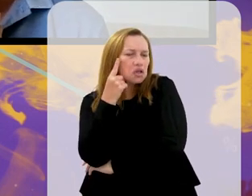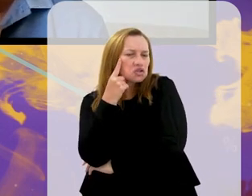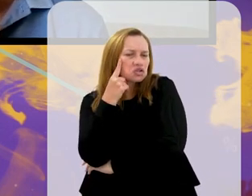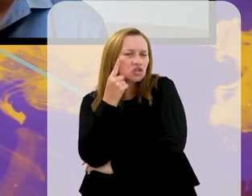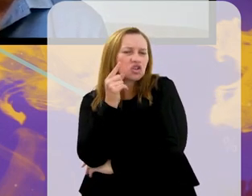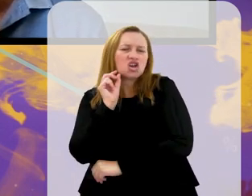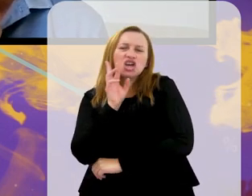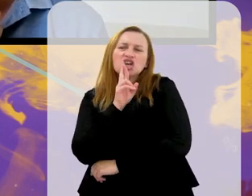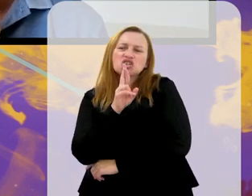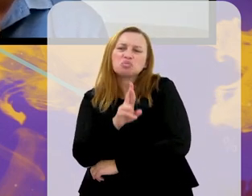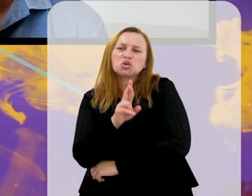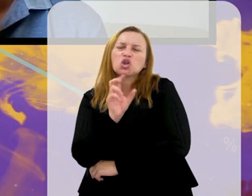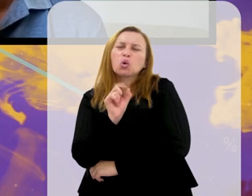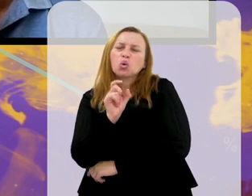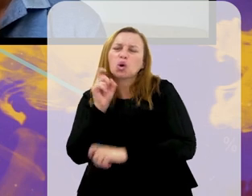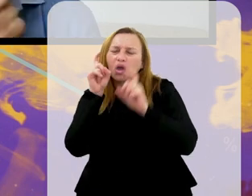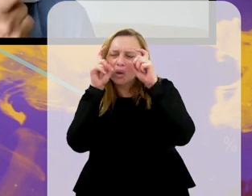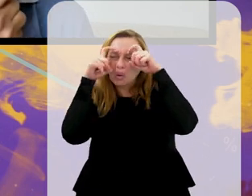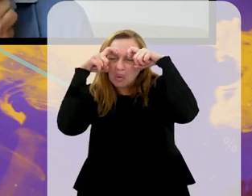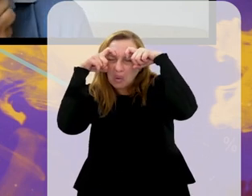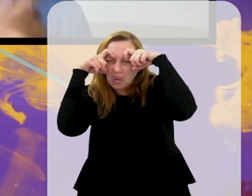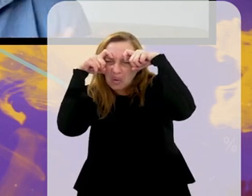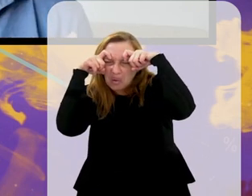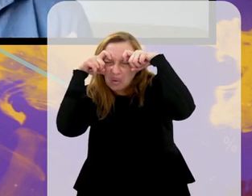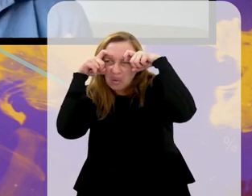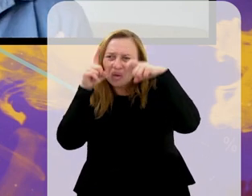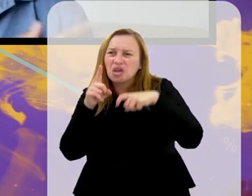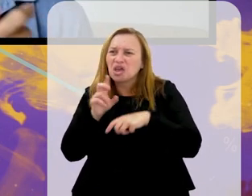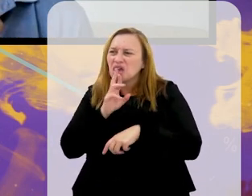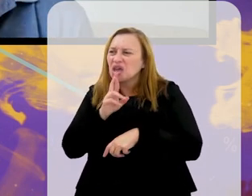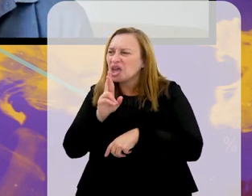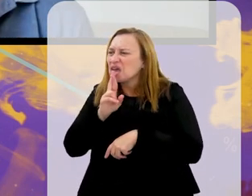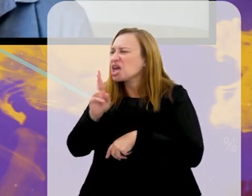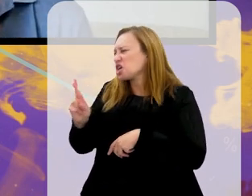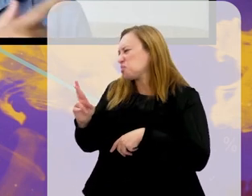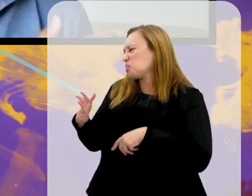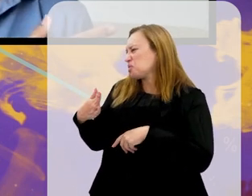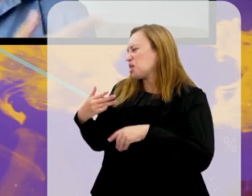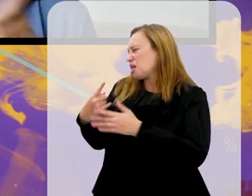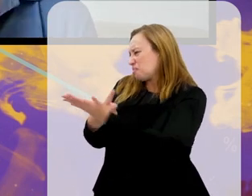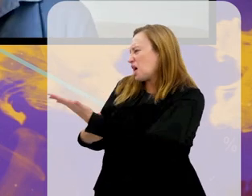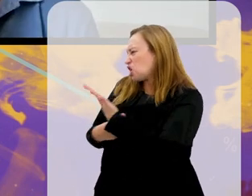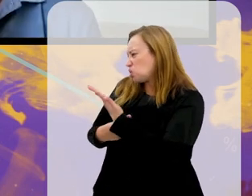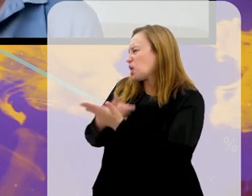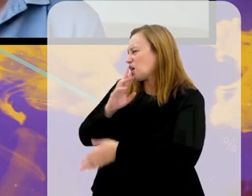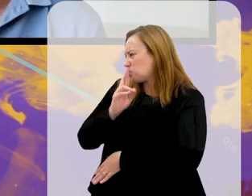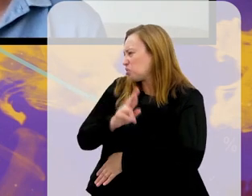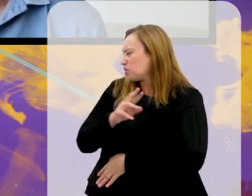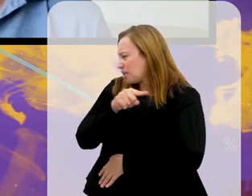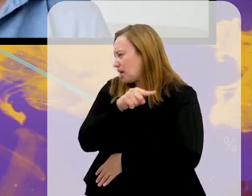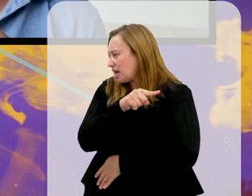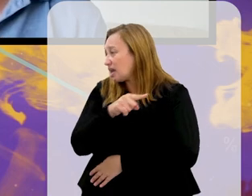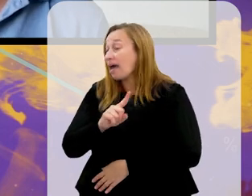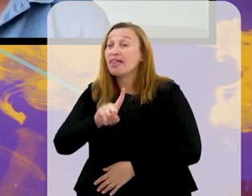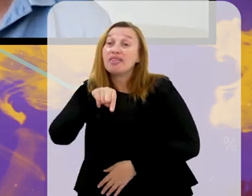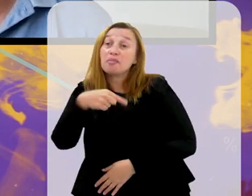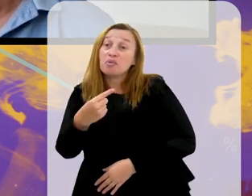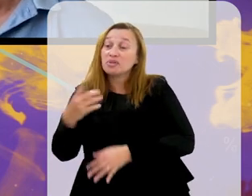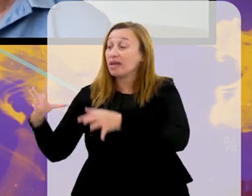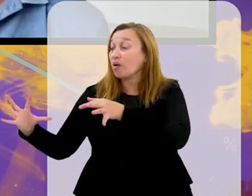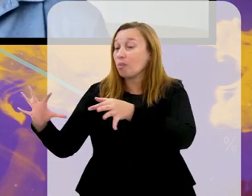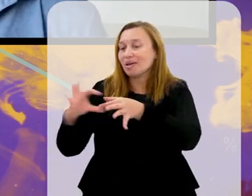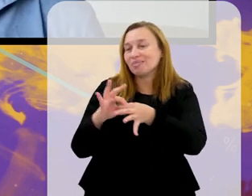pensando o eu vou responder. Fica com falar. O César Sampaio responde para mim isso aí. O Xavier responde para mim isso aí. Aí depois ele